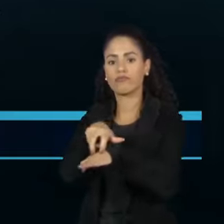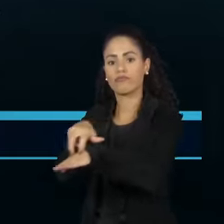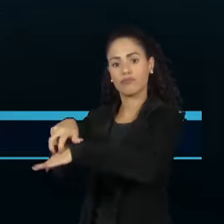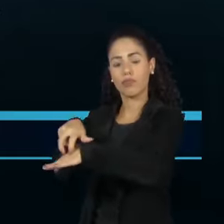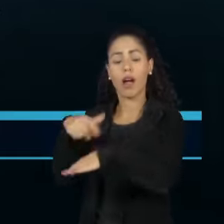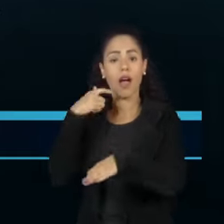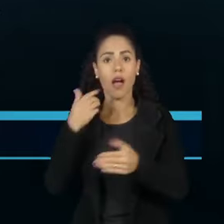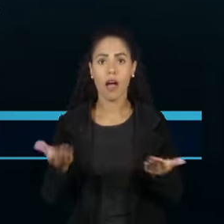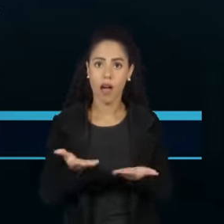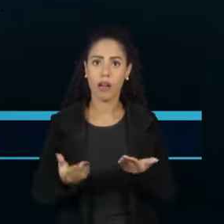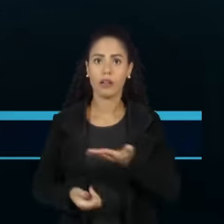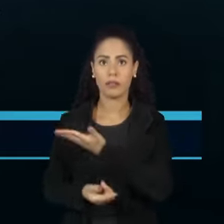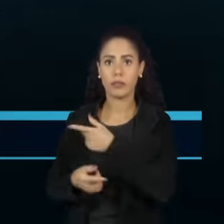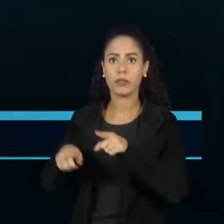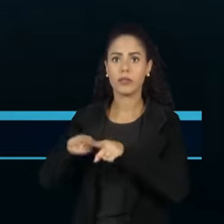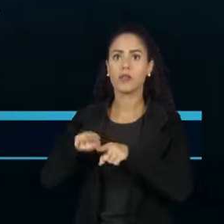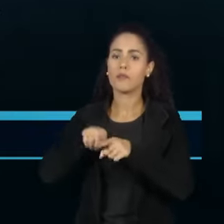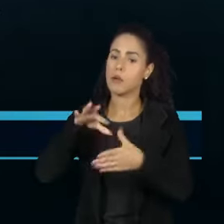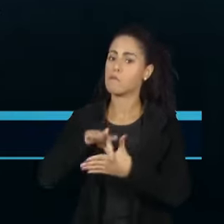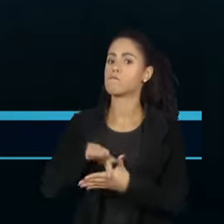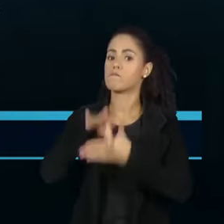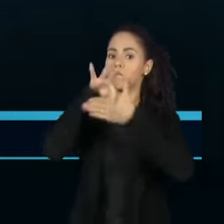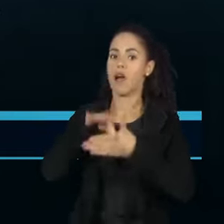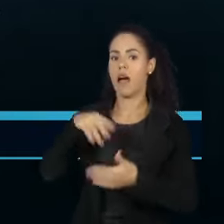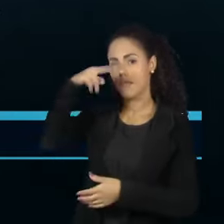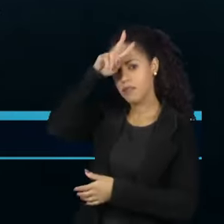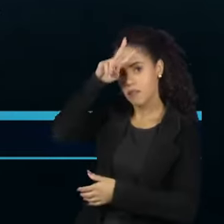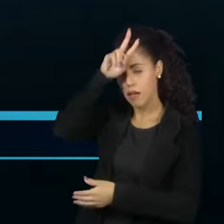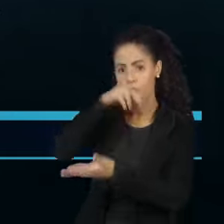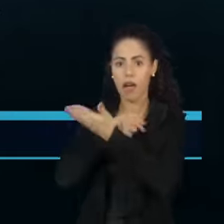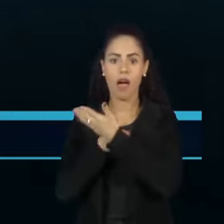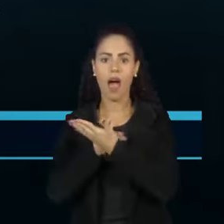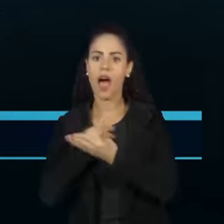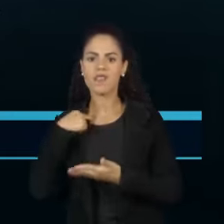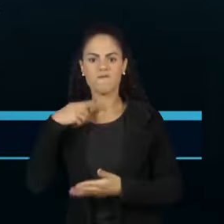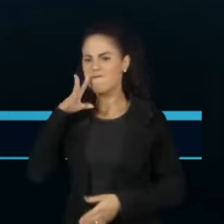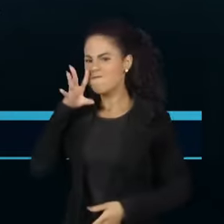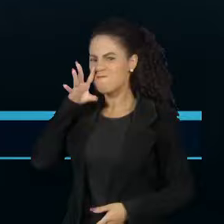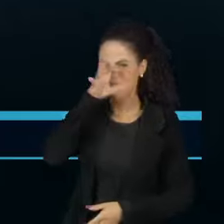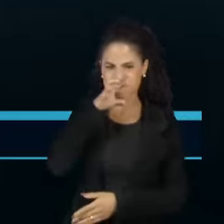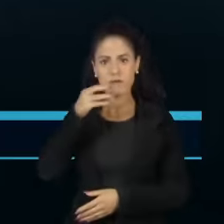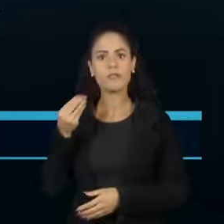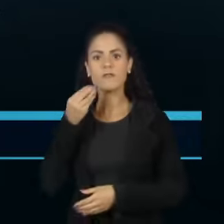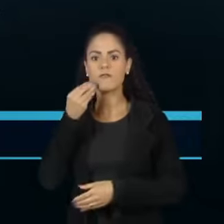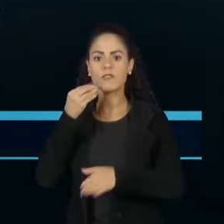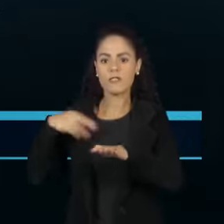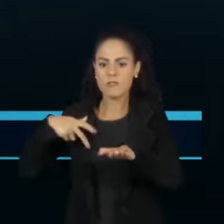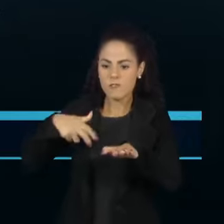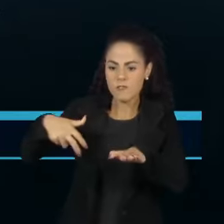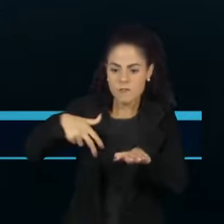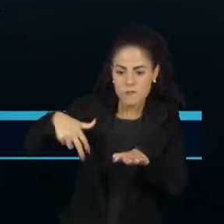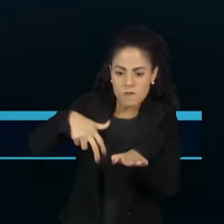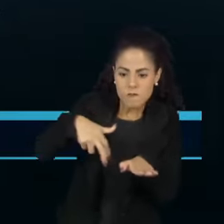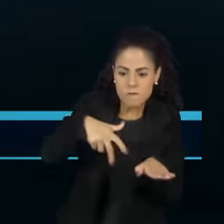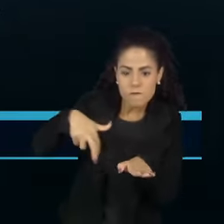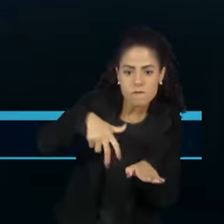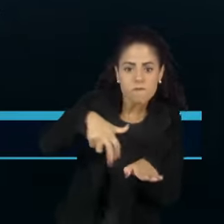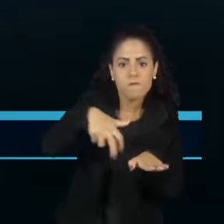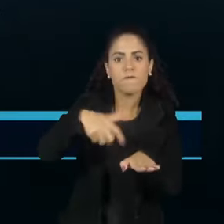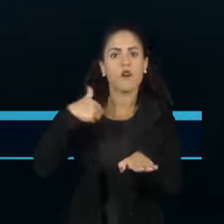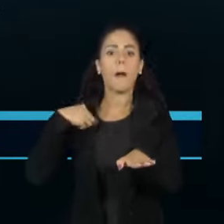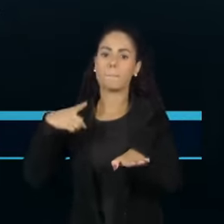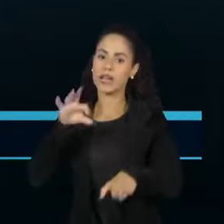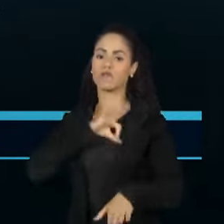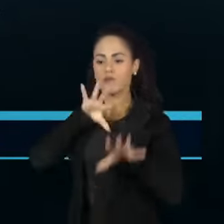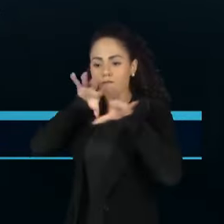Roberto Cancedo, chefe da Missão Diplomática Mexicana, resiste e ainda tenta correr atrás do comboio. Mas é contido